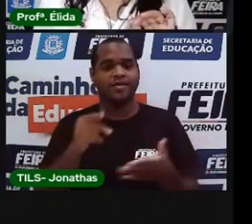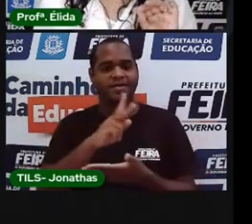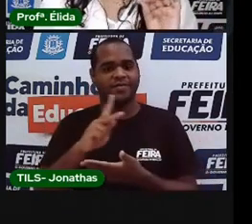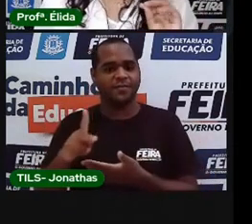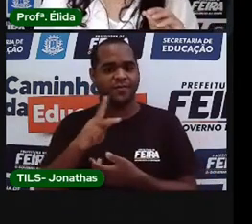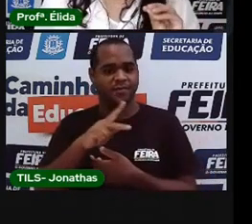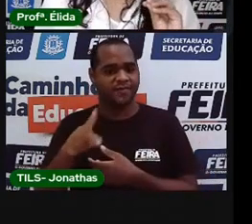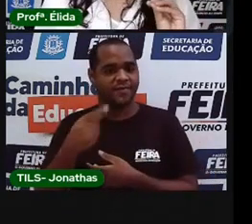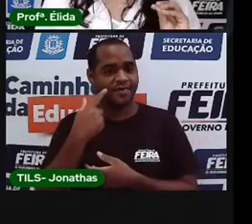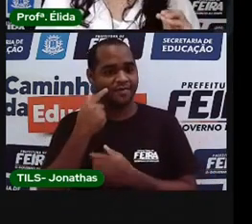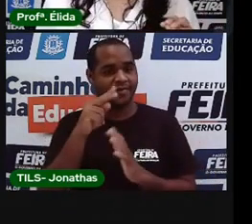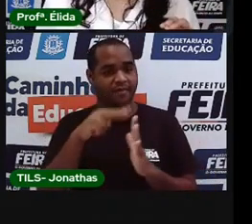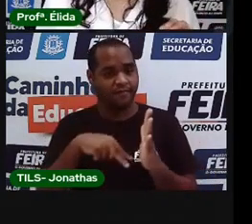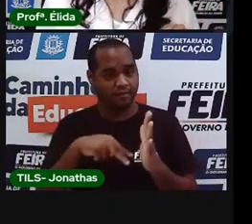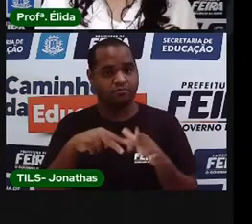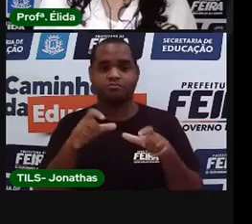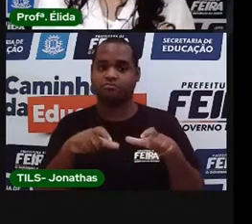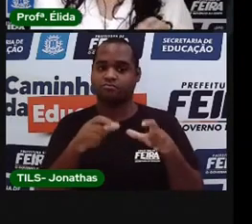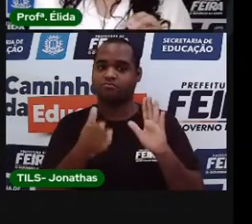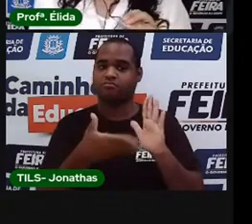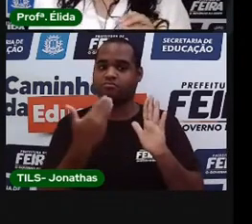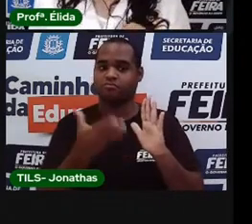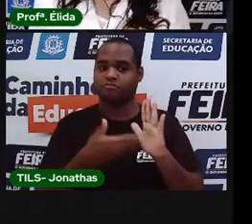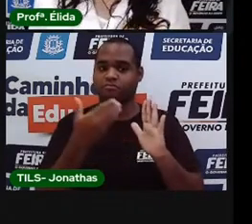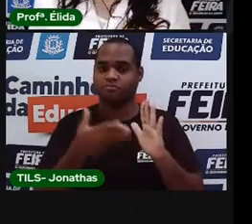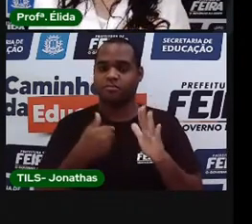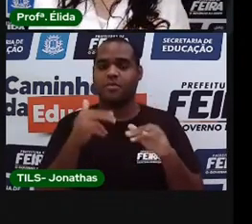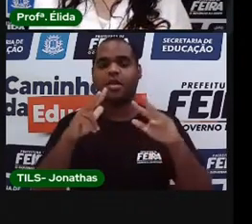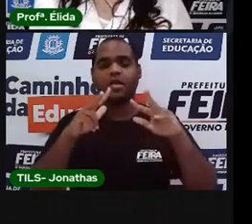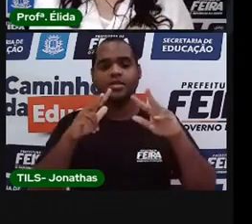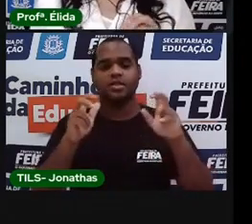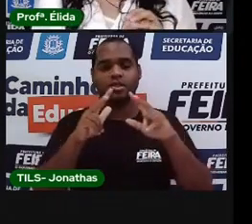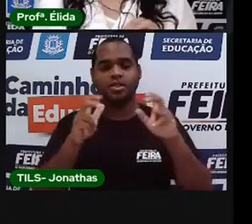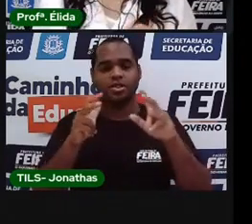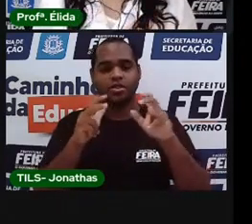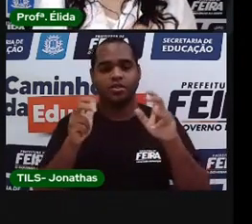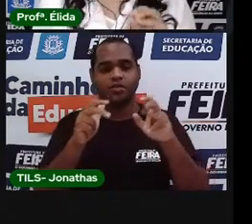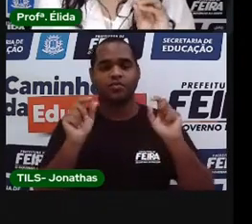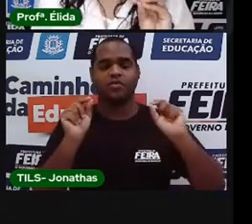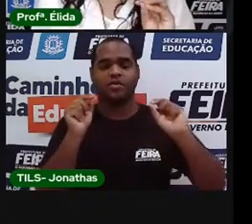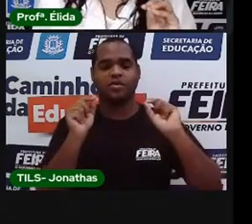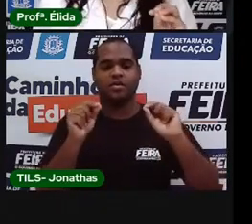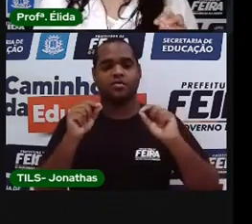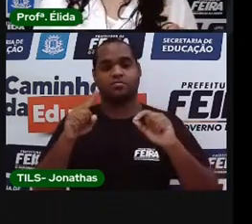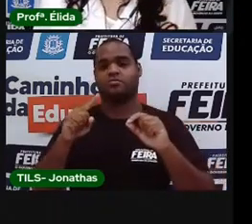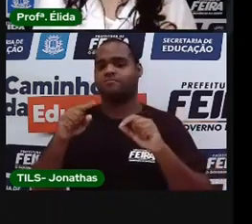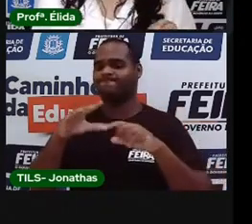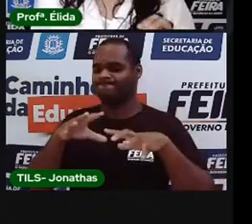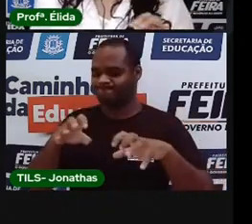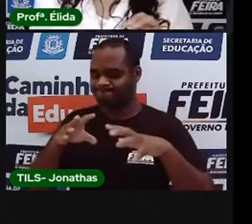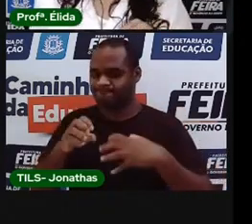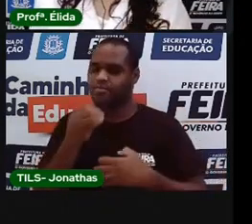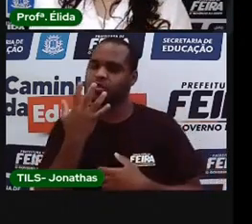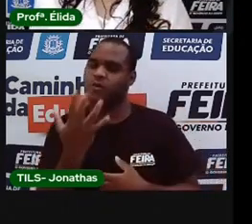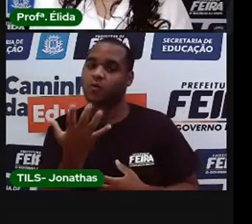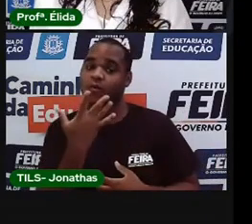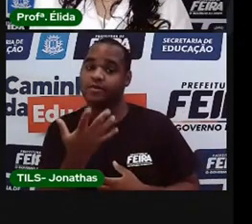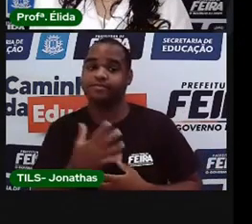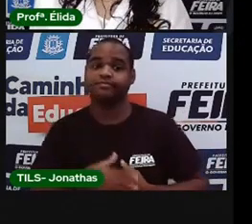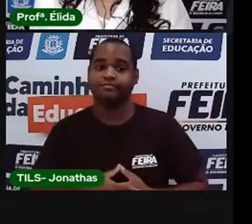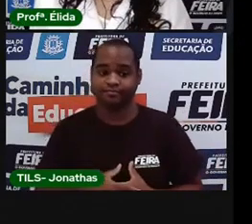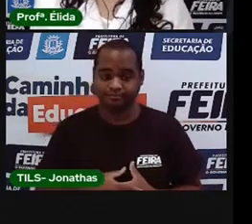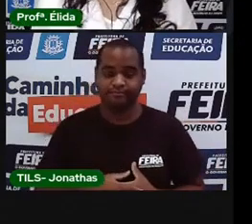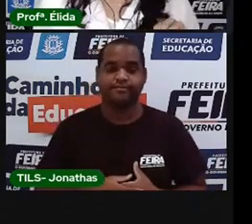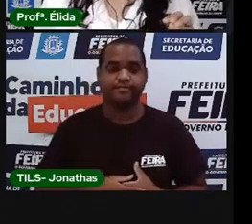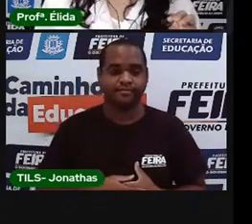leu no livro. E o título do livro é o monstrinho de todas as